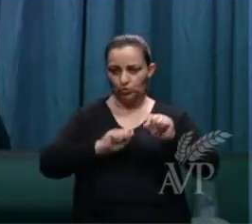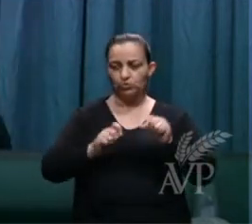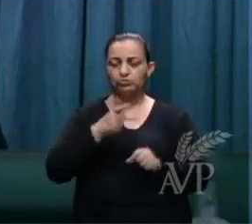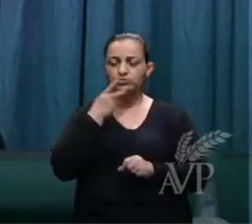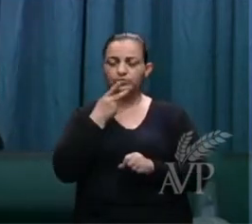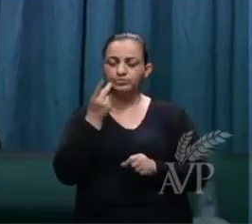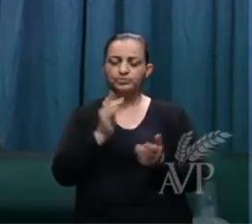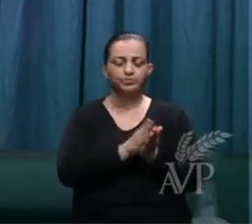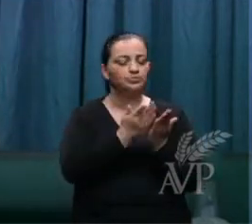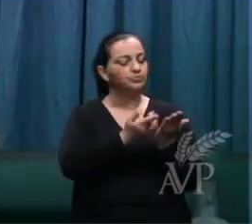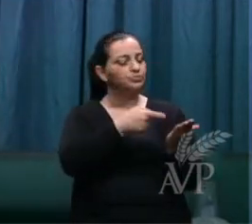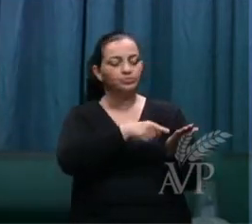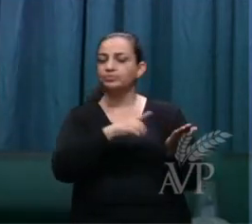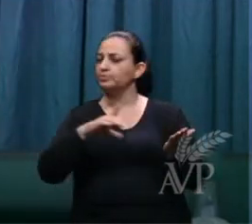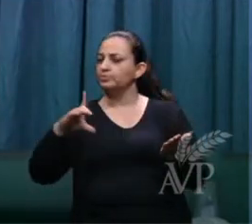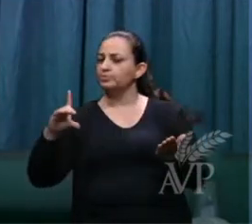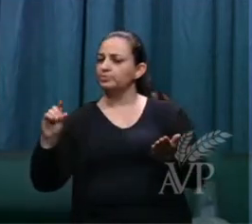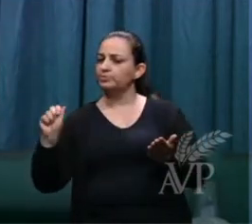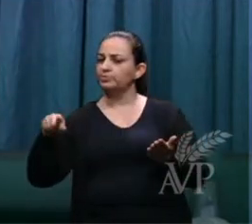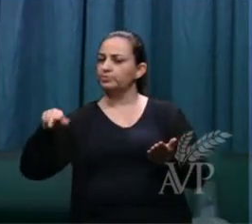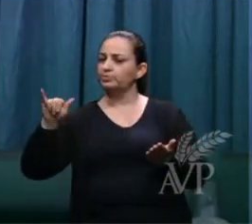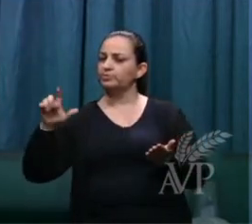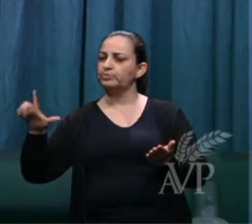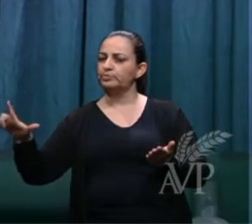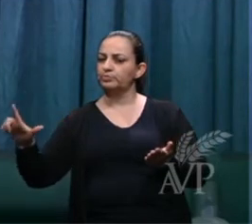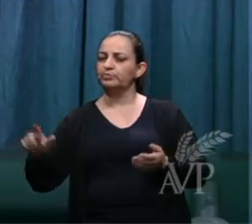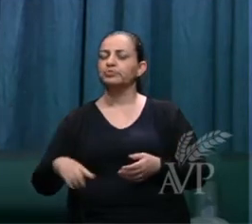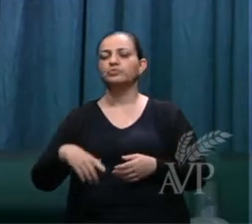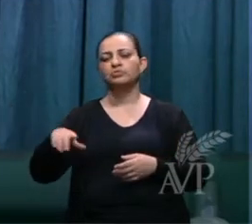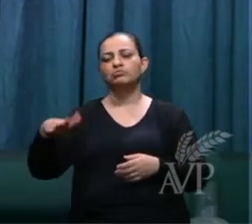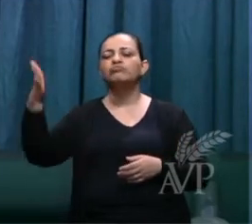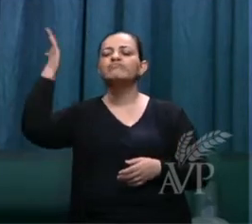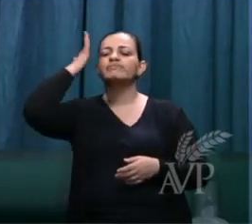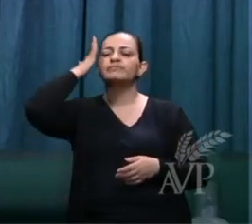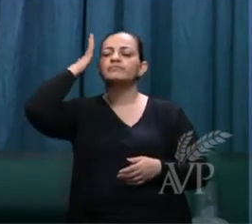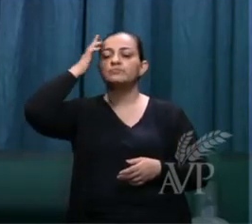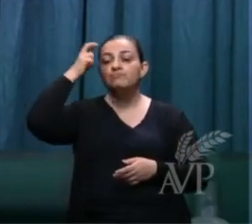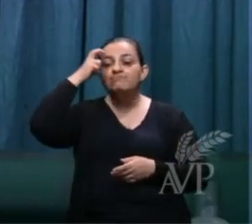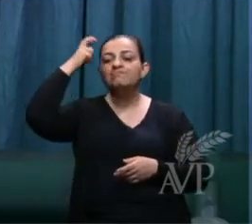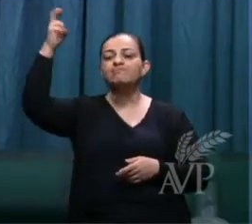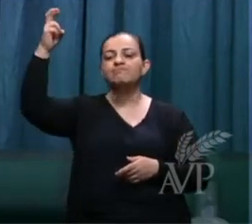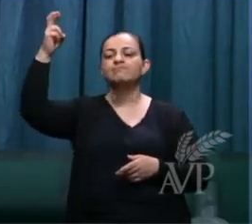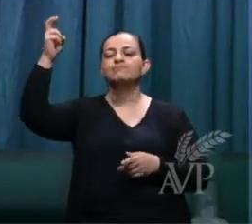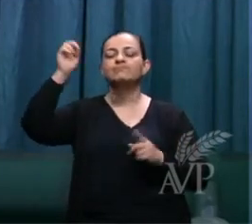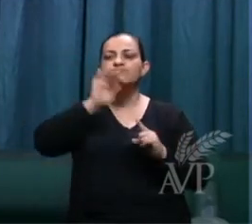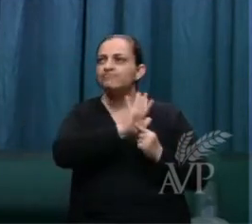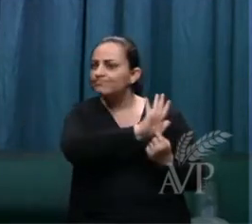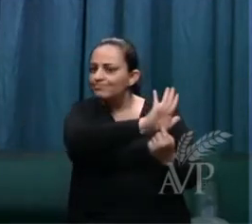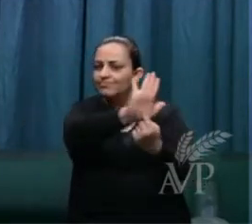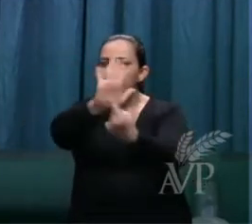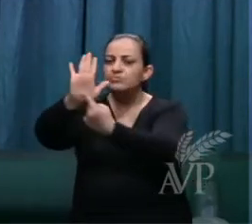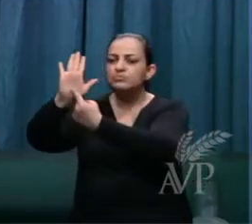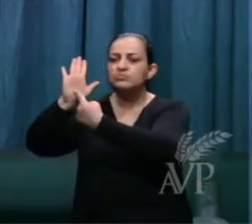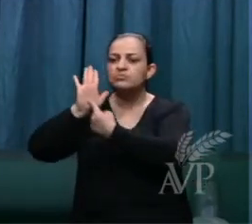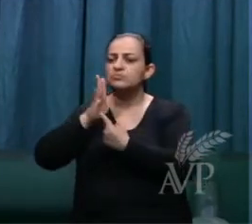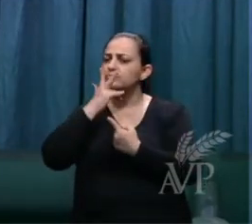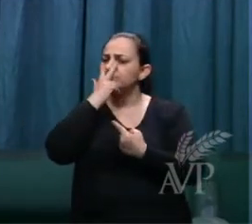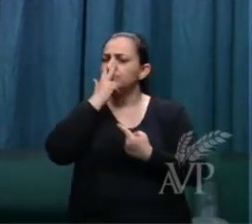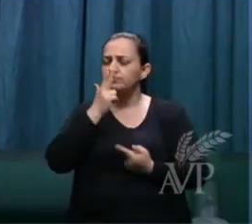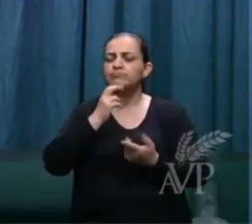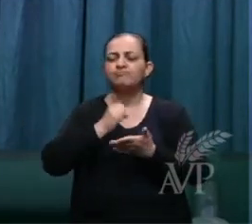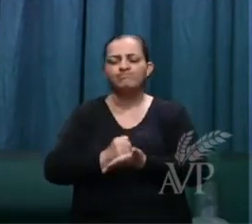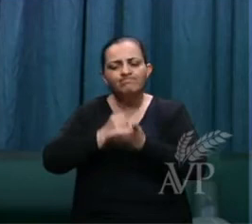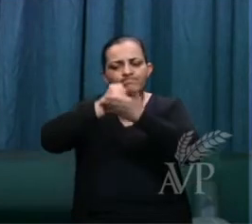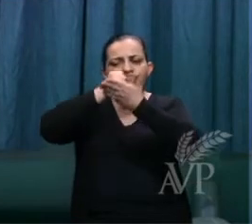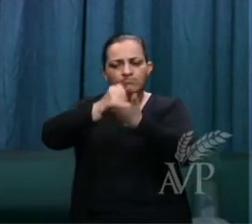os sábios pois resplandecerão como resplendor do firmamento